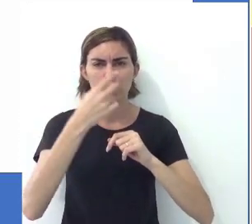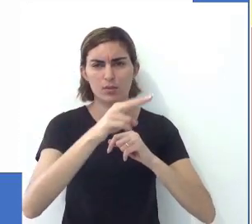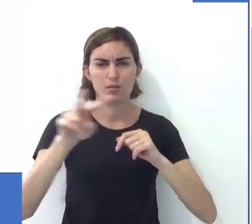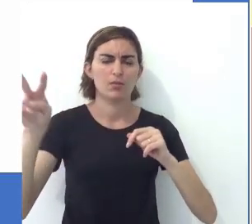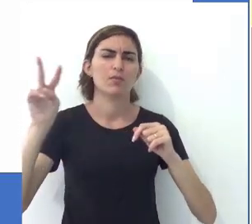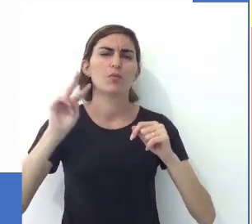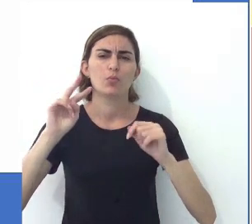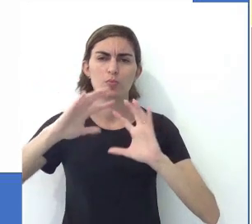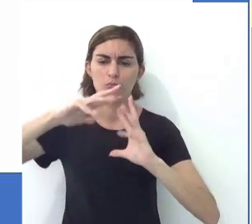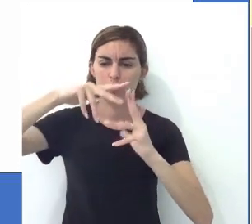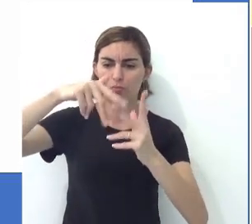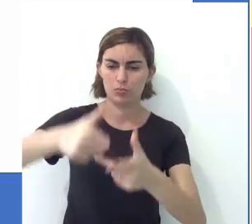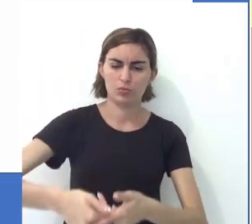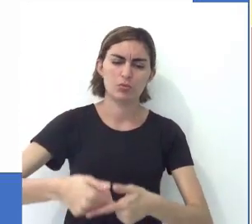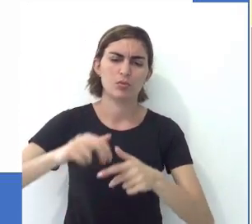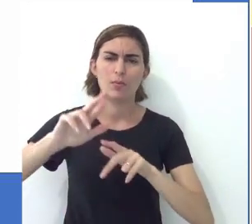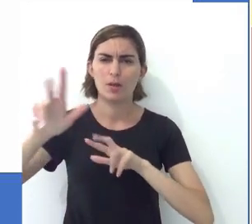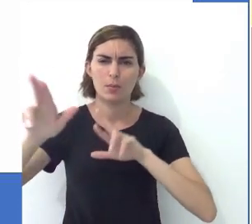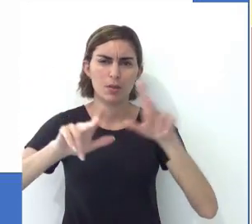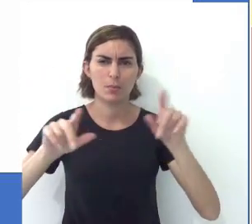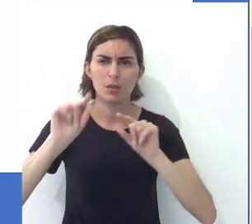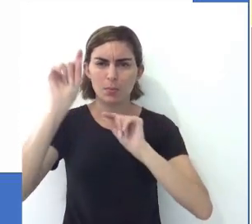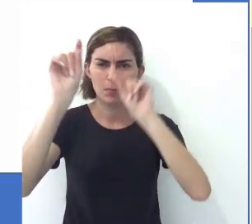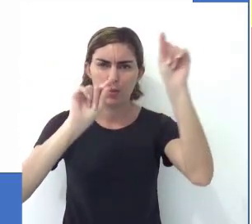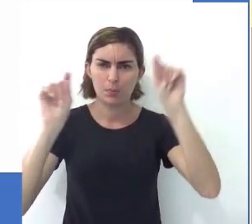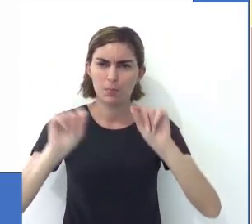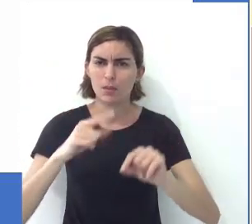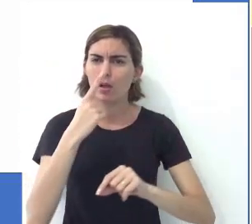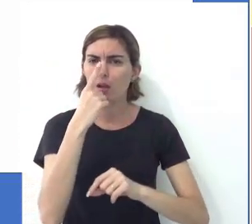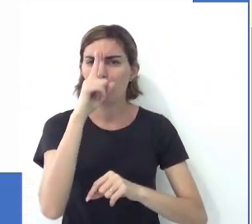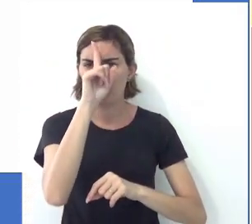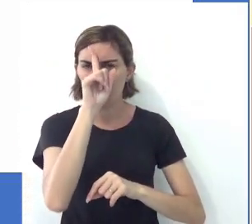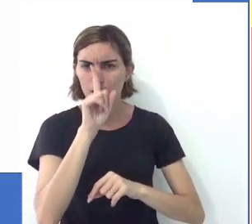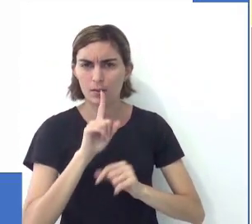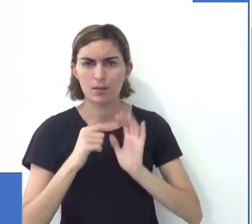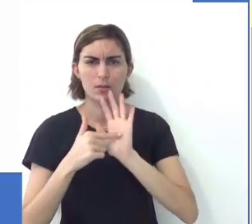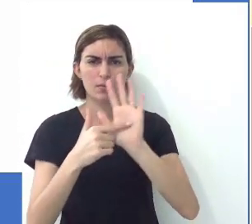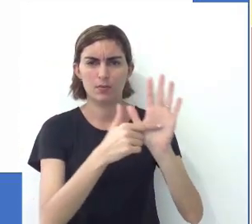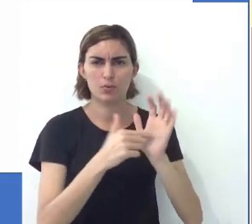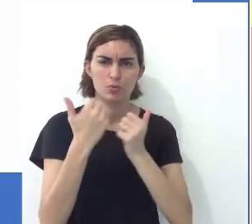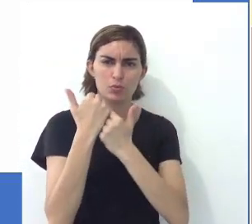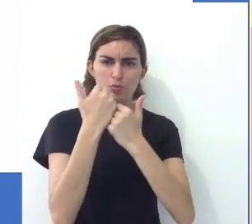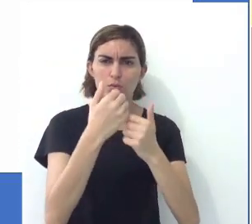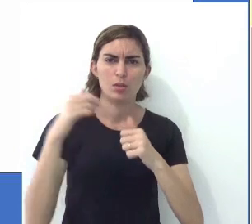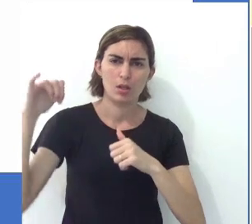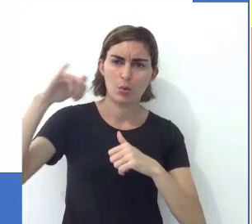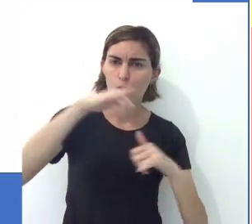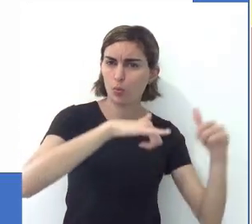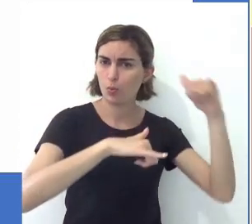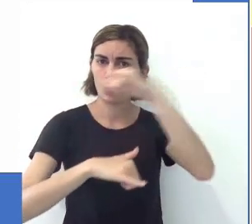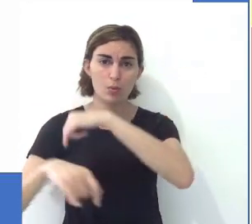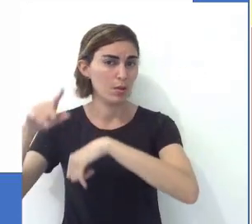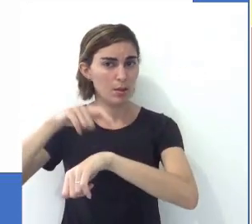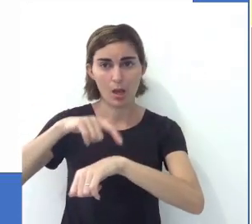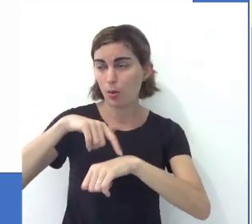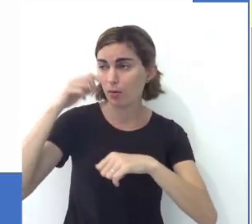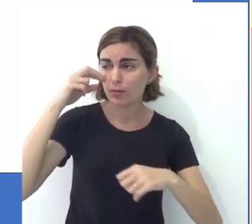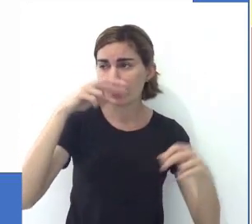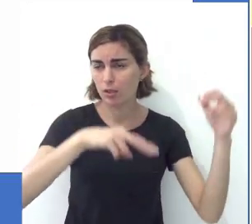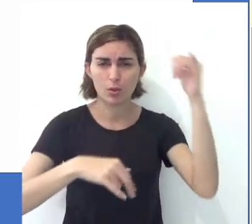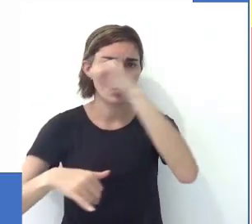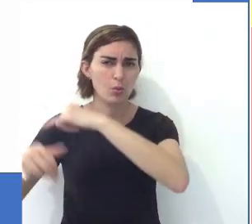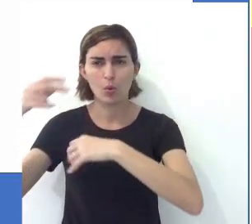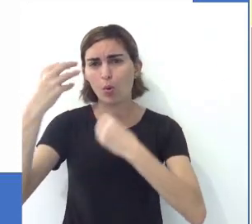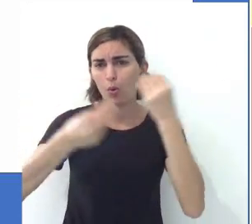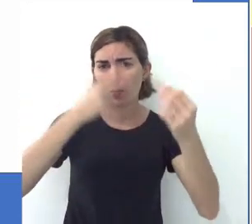tá? Então, vocês veem aí no mundo inteiro várias manchinhas amarelas que representam os voos em tempo real, tá?